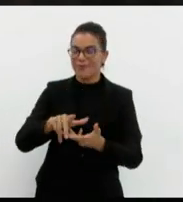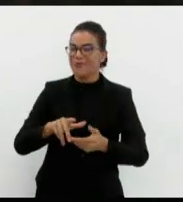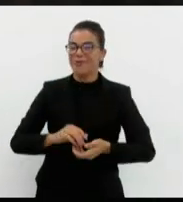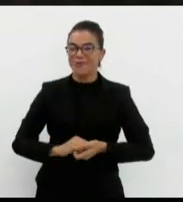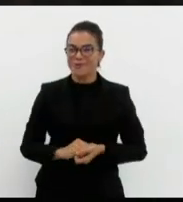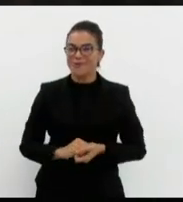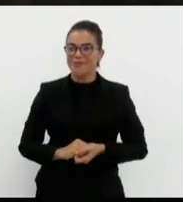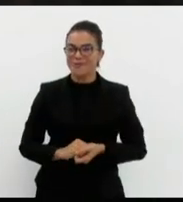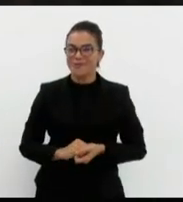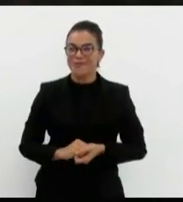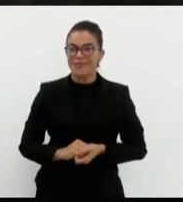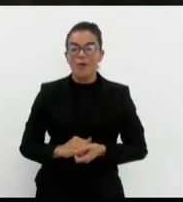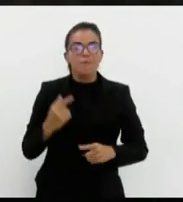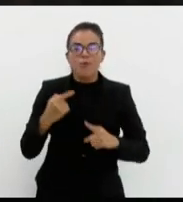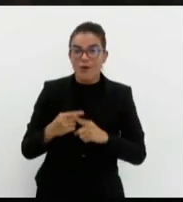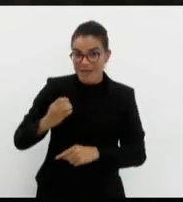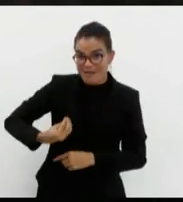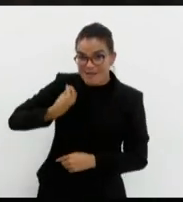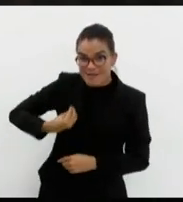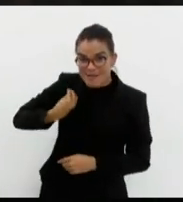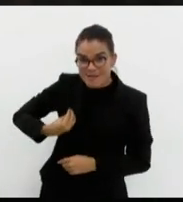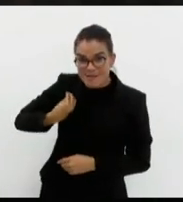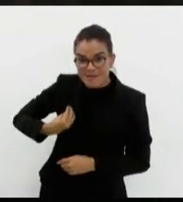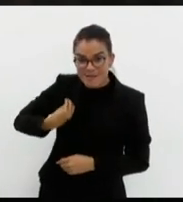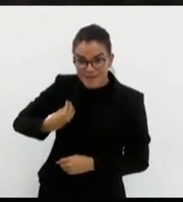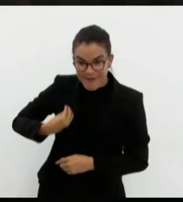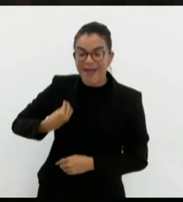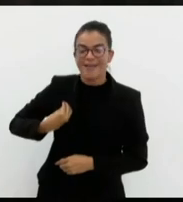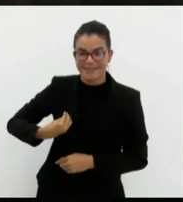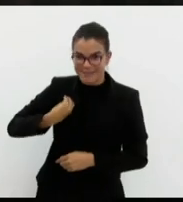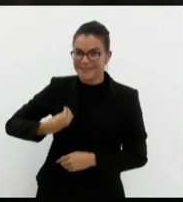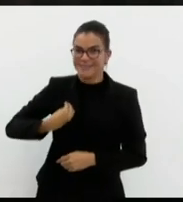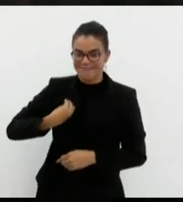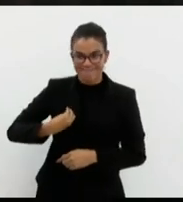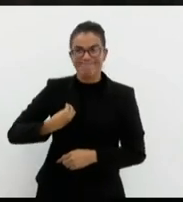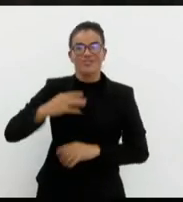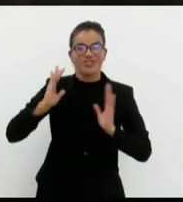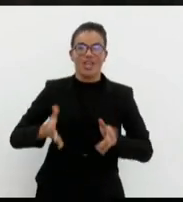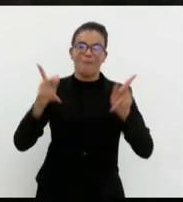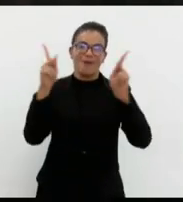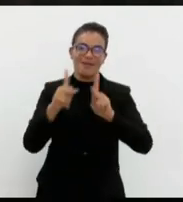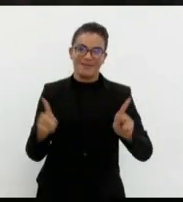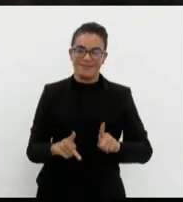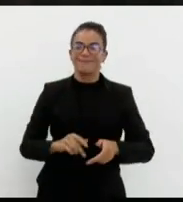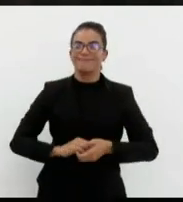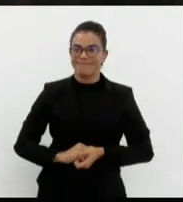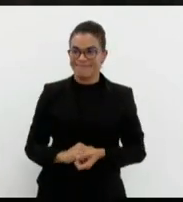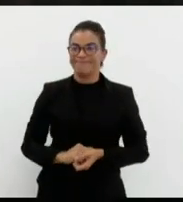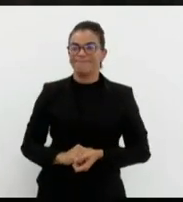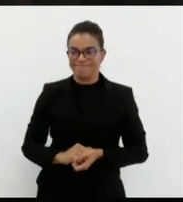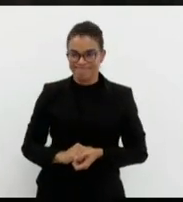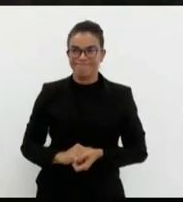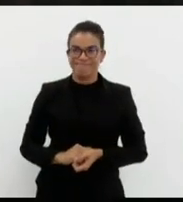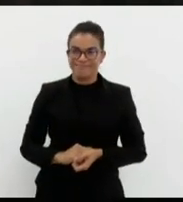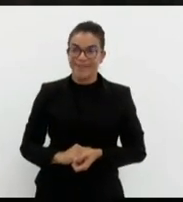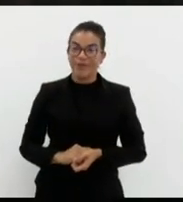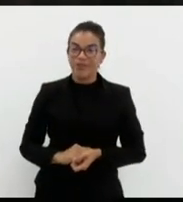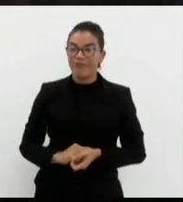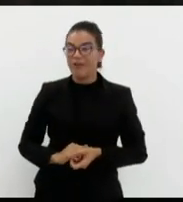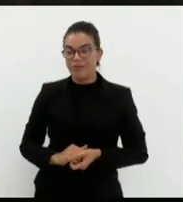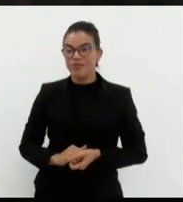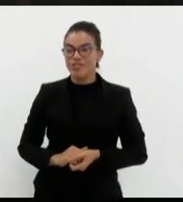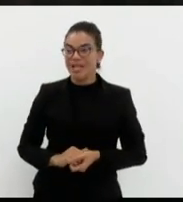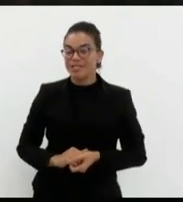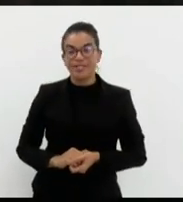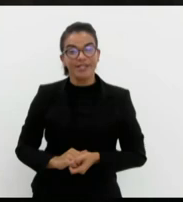se eles estivessem aí, essa paz já estava proclamada. Agora, mudando de assunto, senhora, só